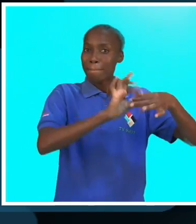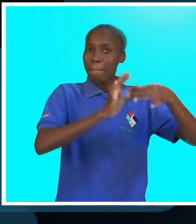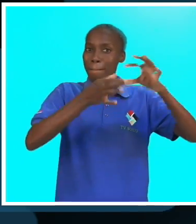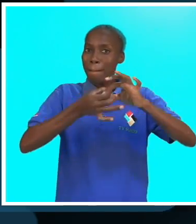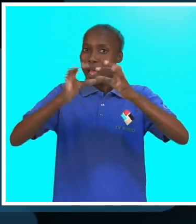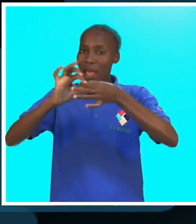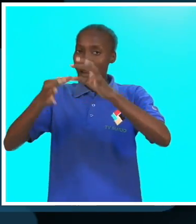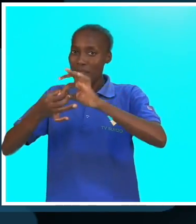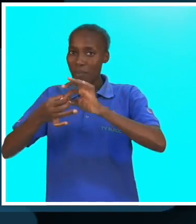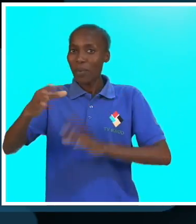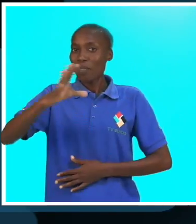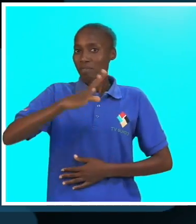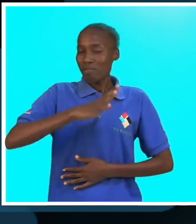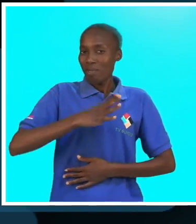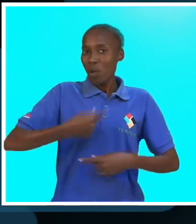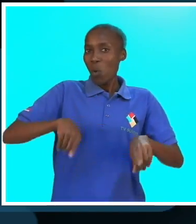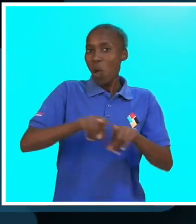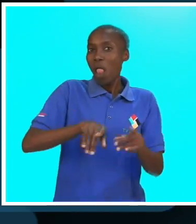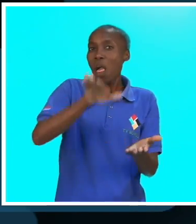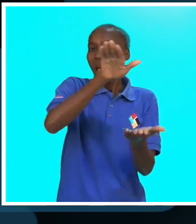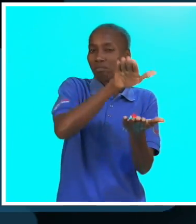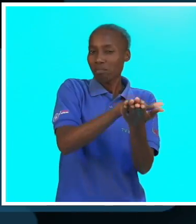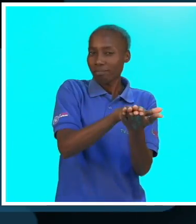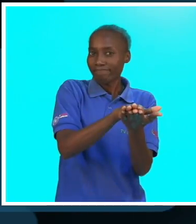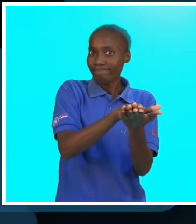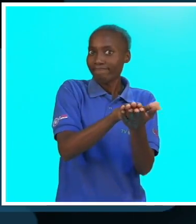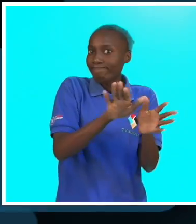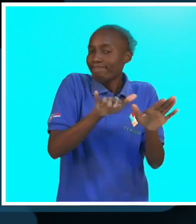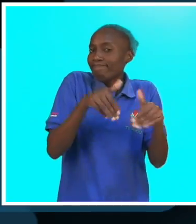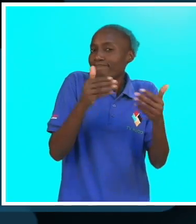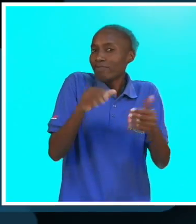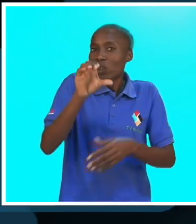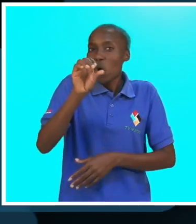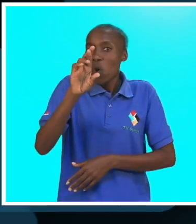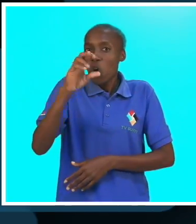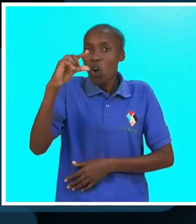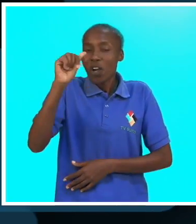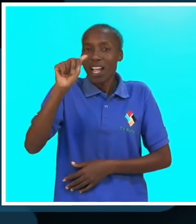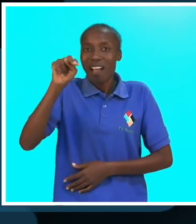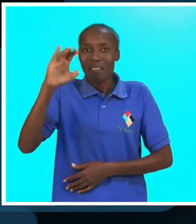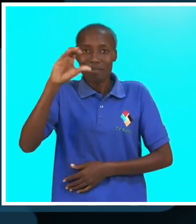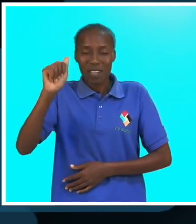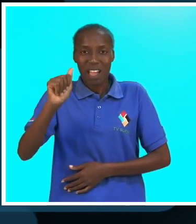que é inalterável no mundo neste caso.